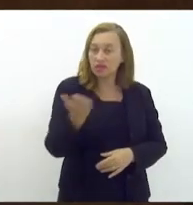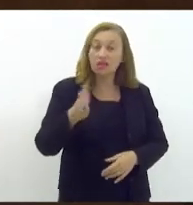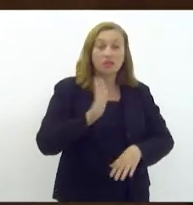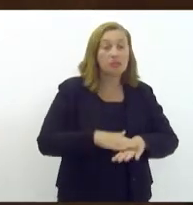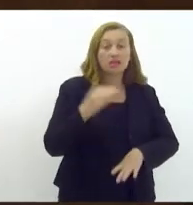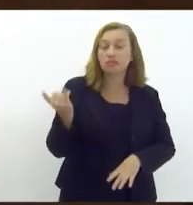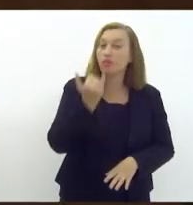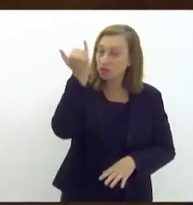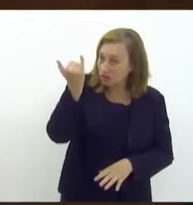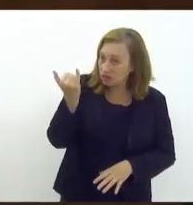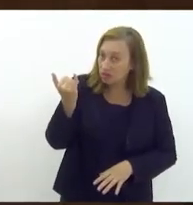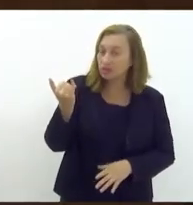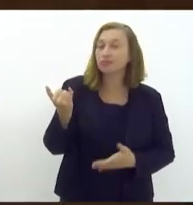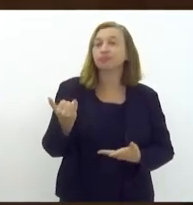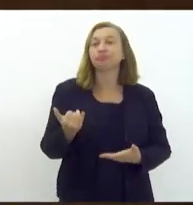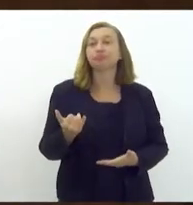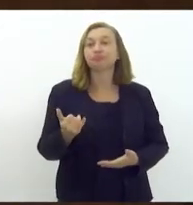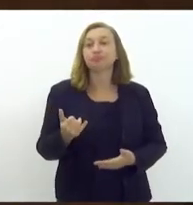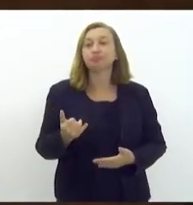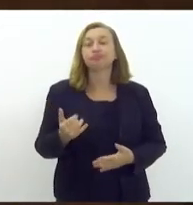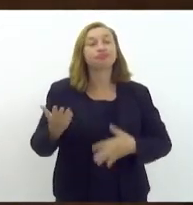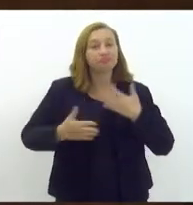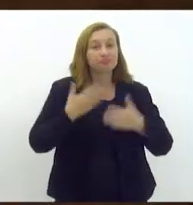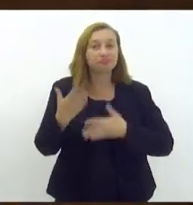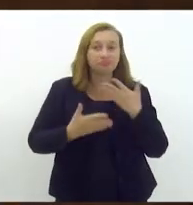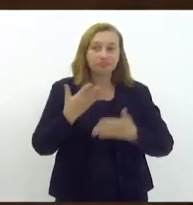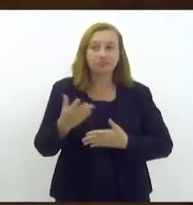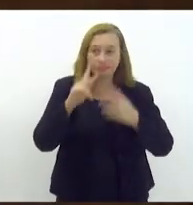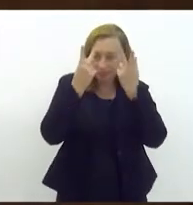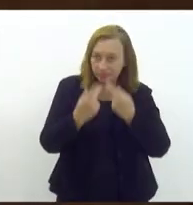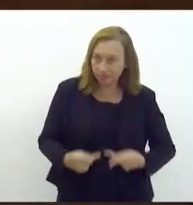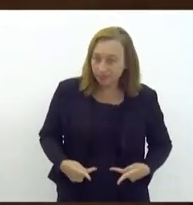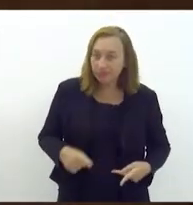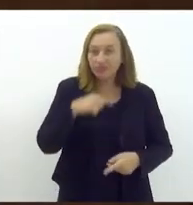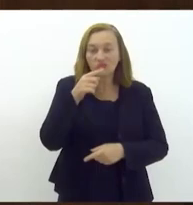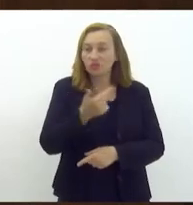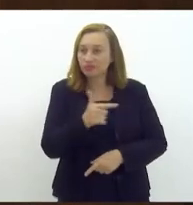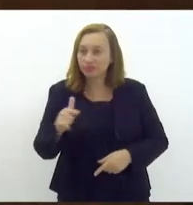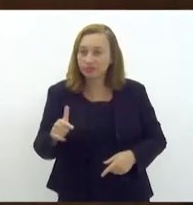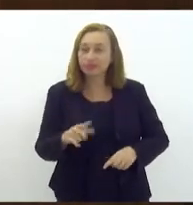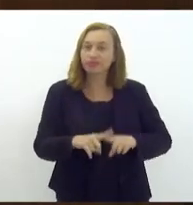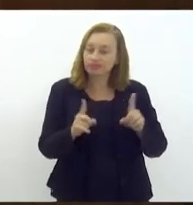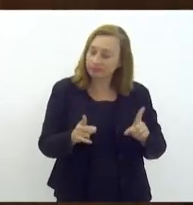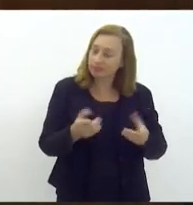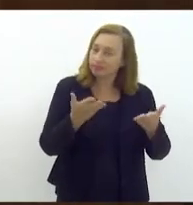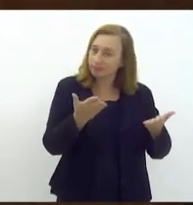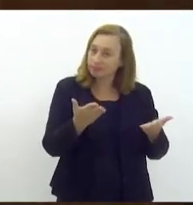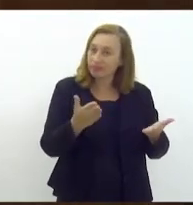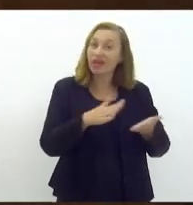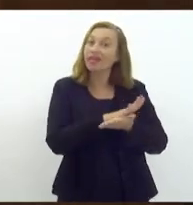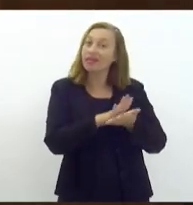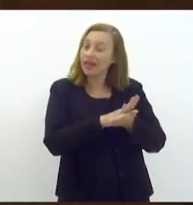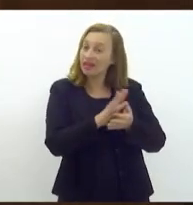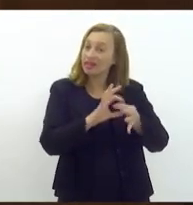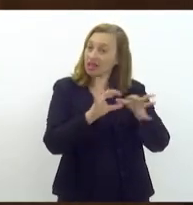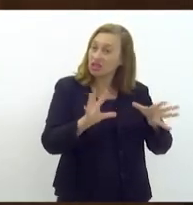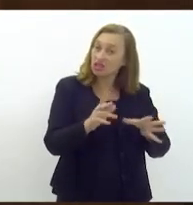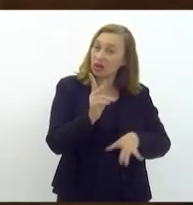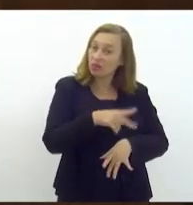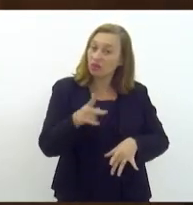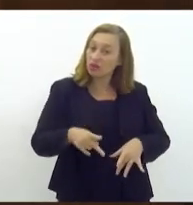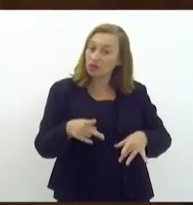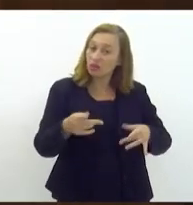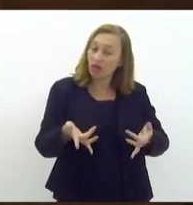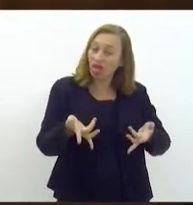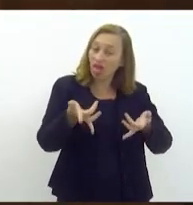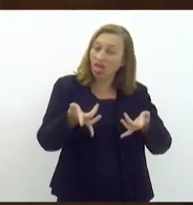importante e mais alegre do ser humano não tenho dúvida disso mas ó nada de deixar professor botar caramiola